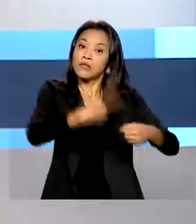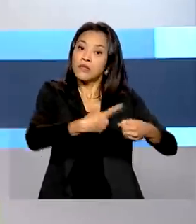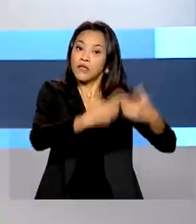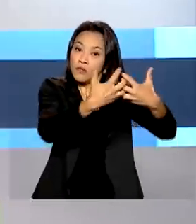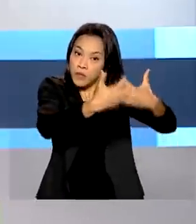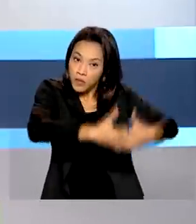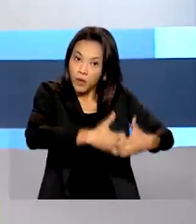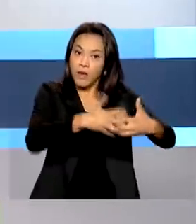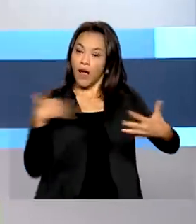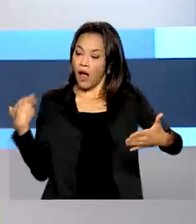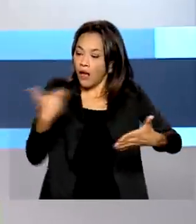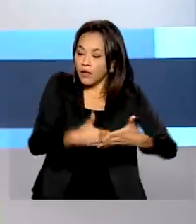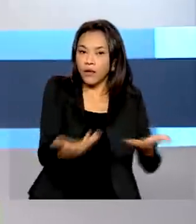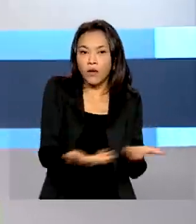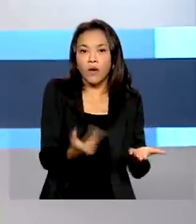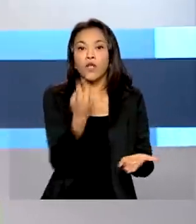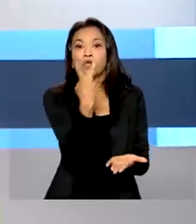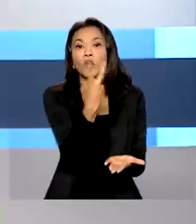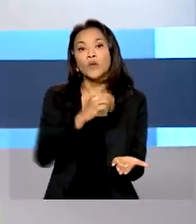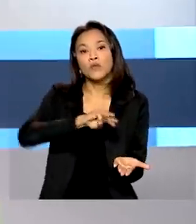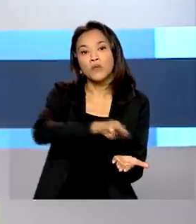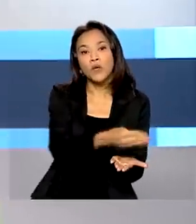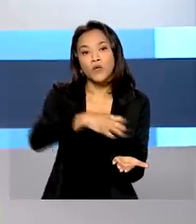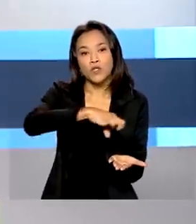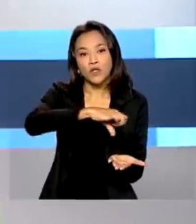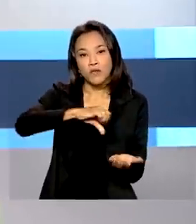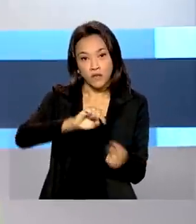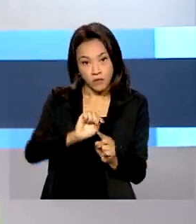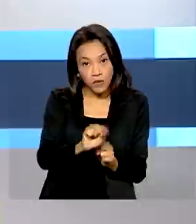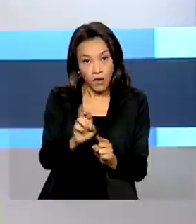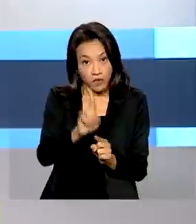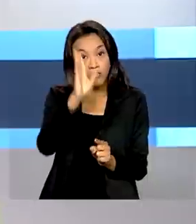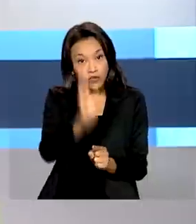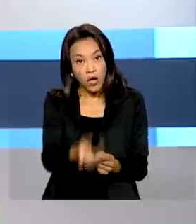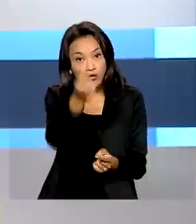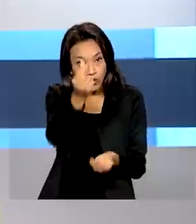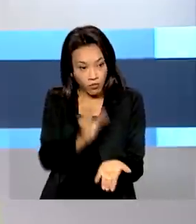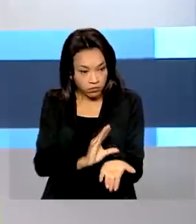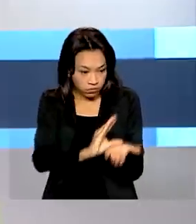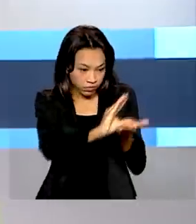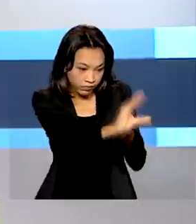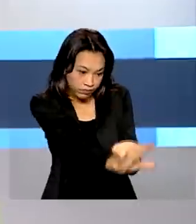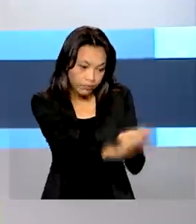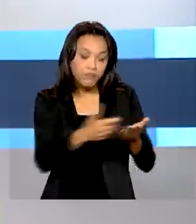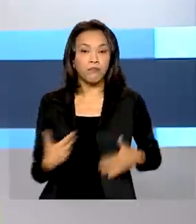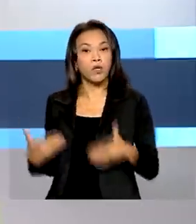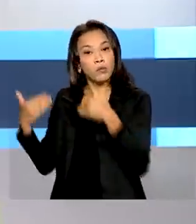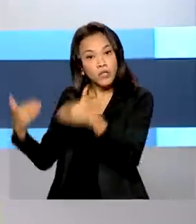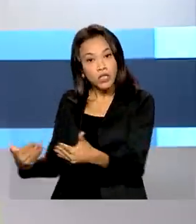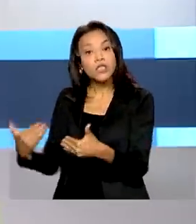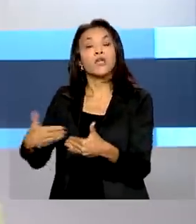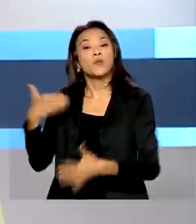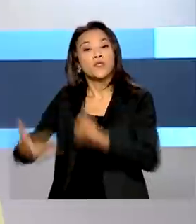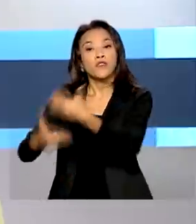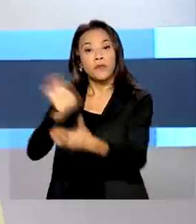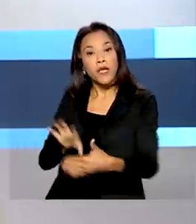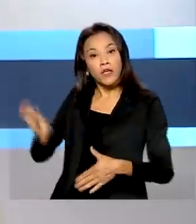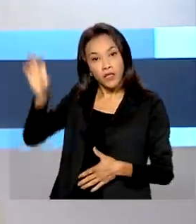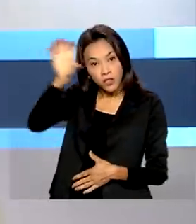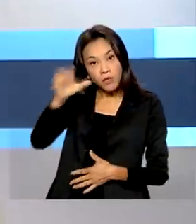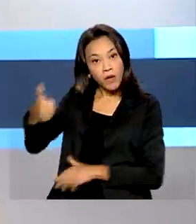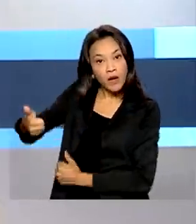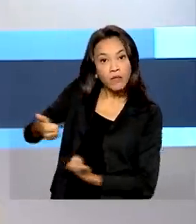Até o momento, mais de R$ 2,9 milhões já foram destinados pelo Ministério do Desenvolvimento Regional para